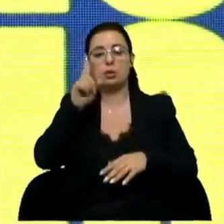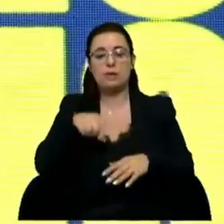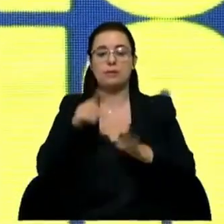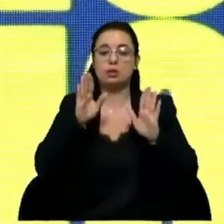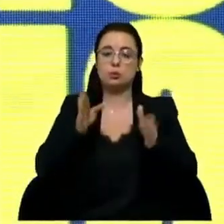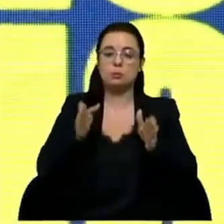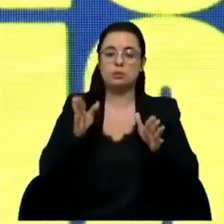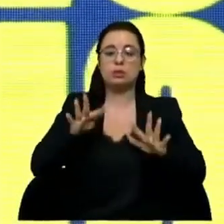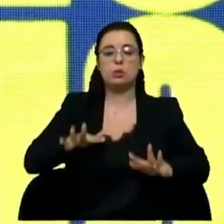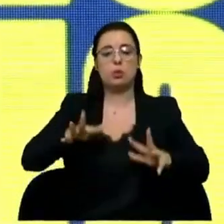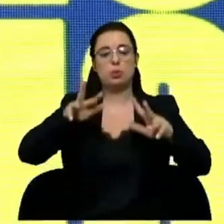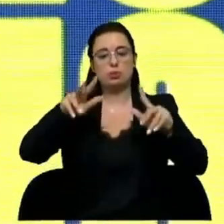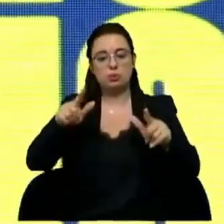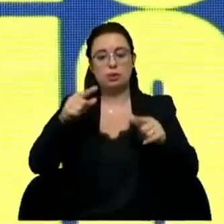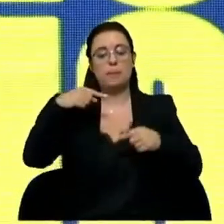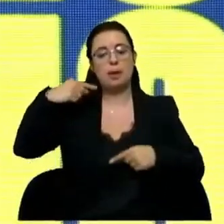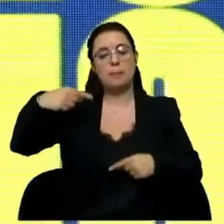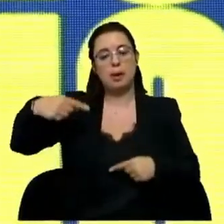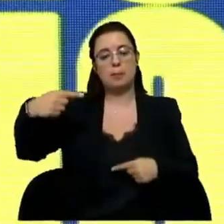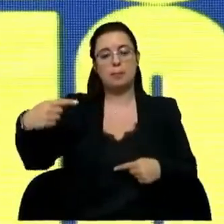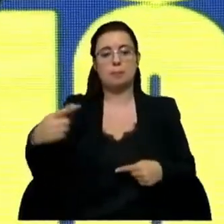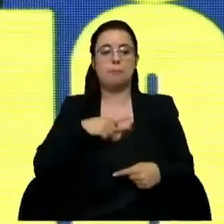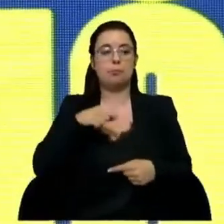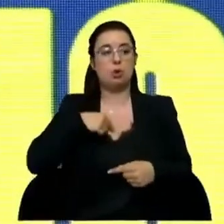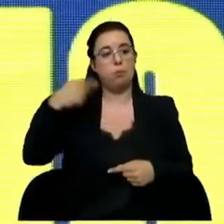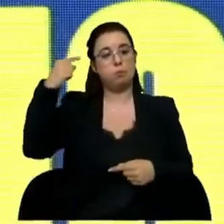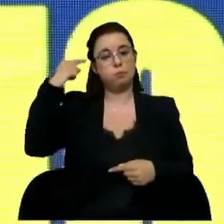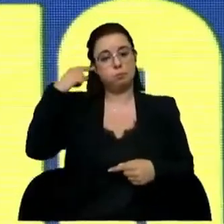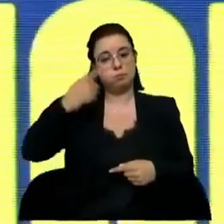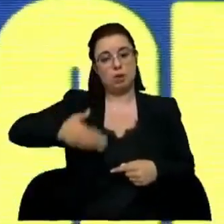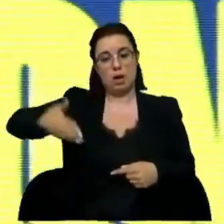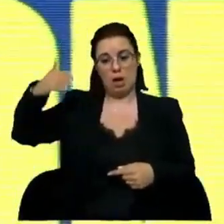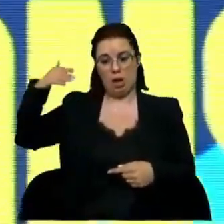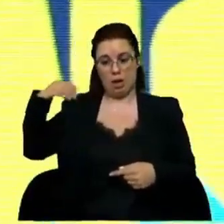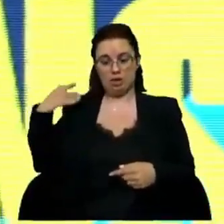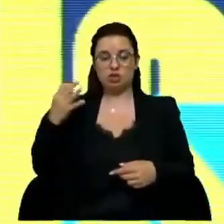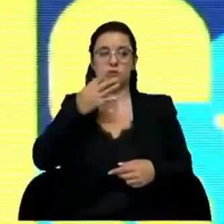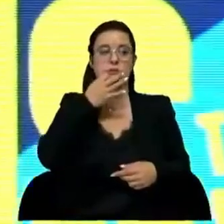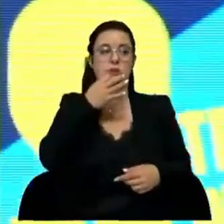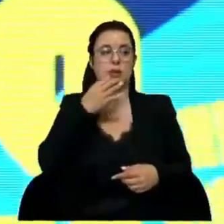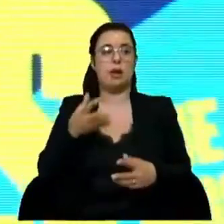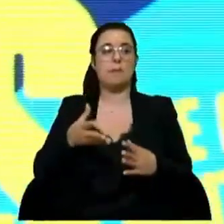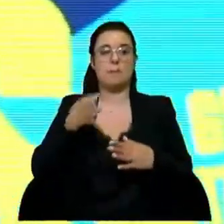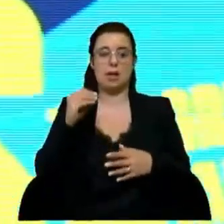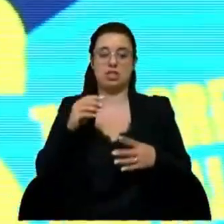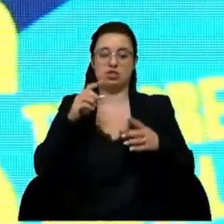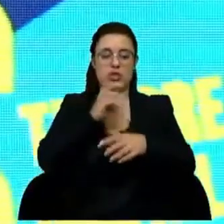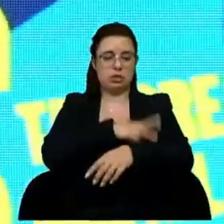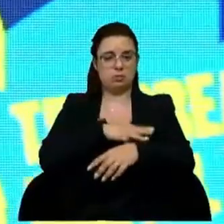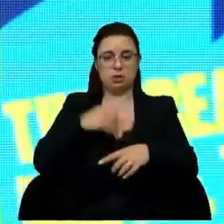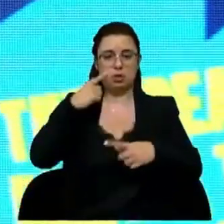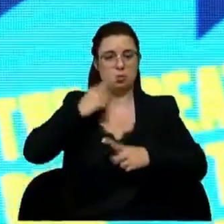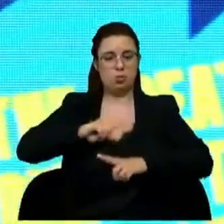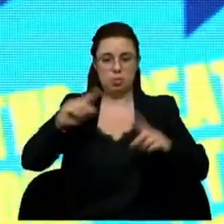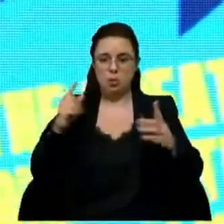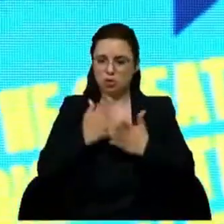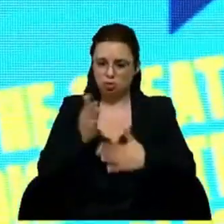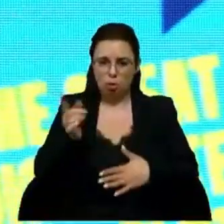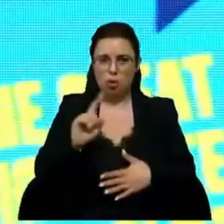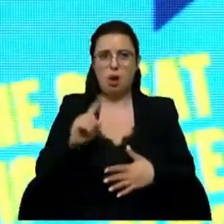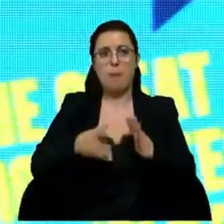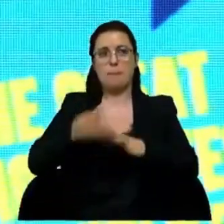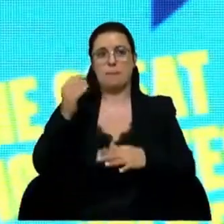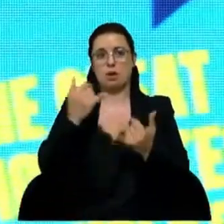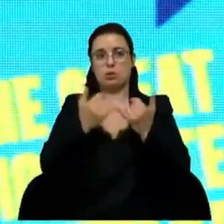precisam de evoluir no dia-a-dia. Ouvimos no painel anterior falar que, cada vez mais na administração pública, mas não é só na administração pública, a